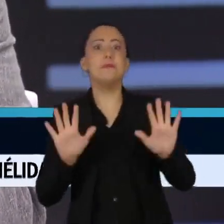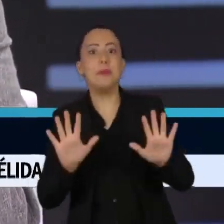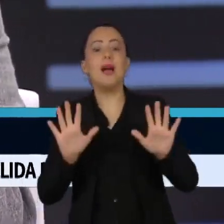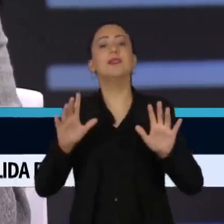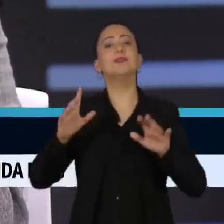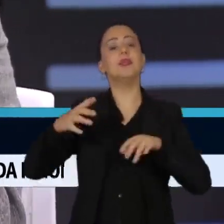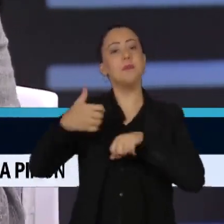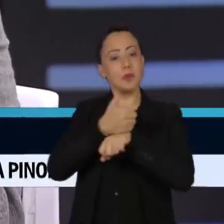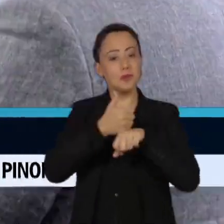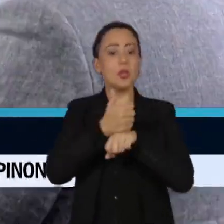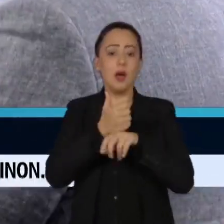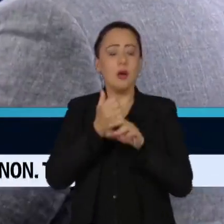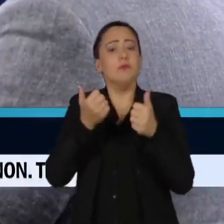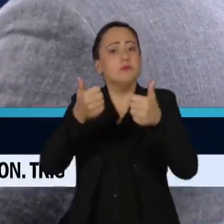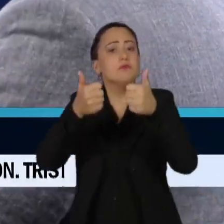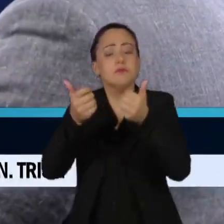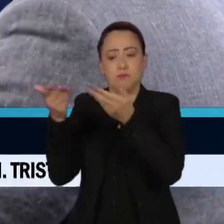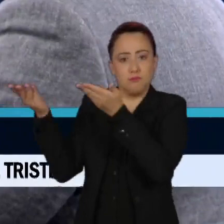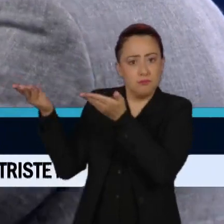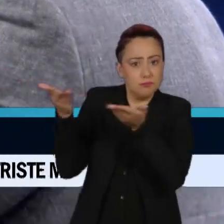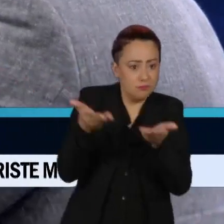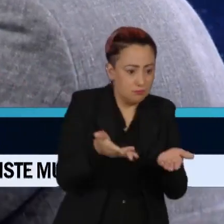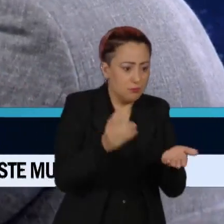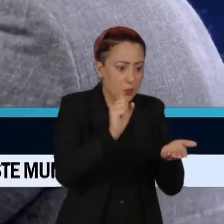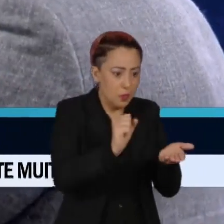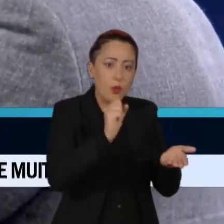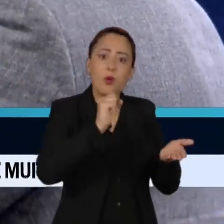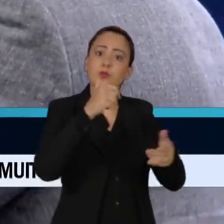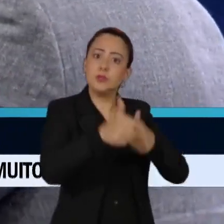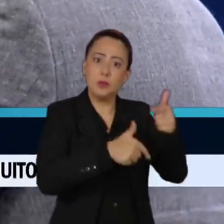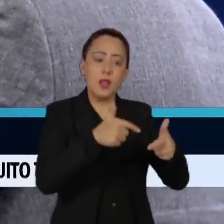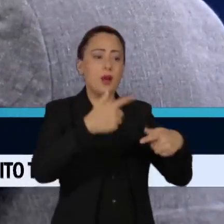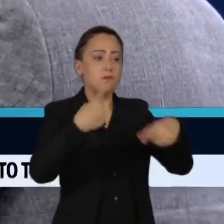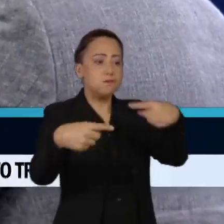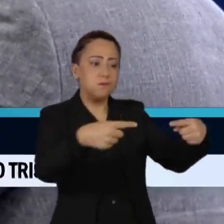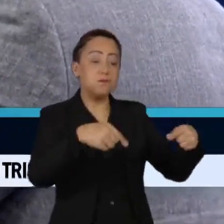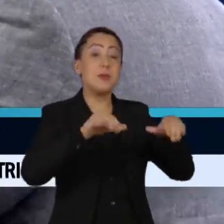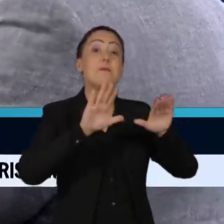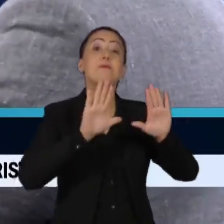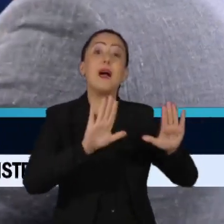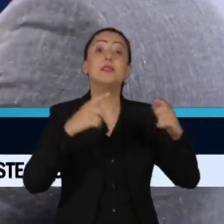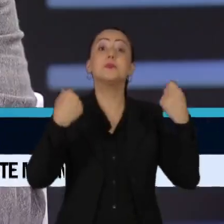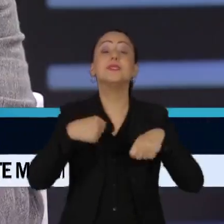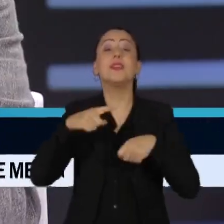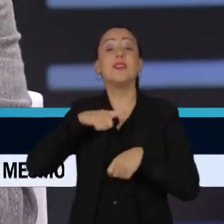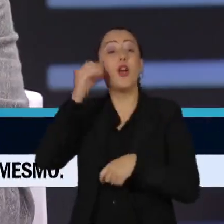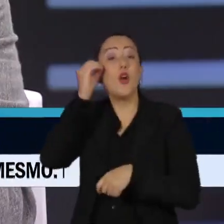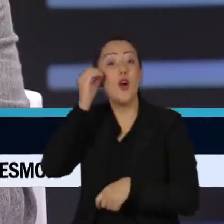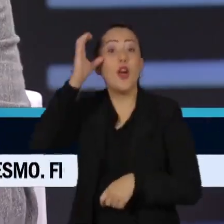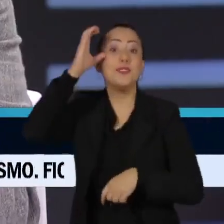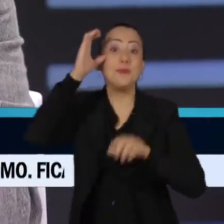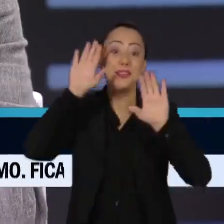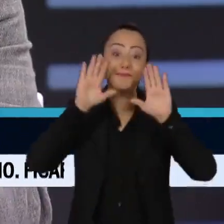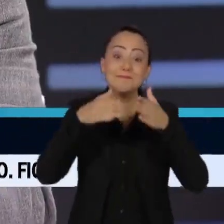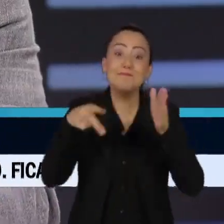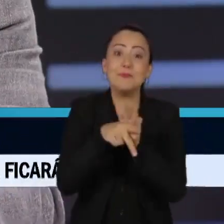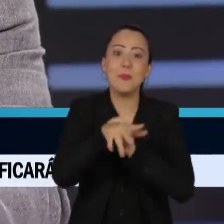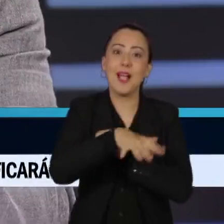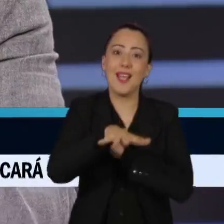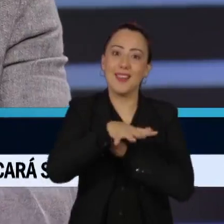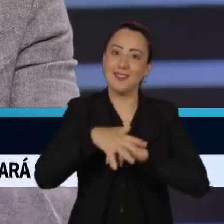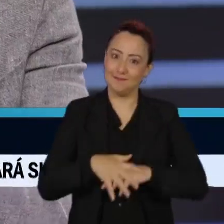profissionais muito bem-vindos na atividade política para contribuir, desde que tecnicamente. Eu acho que é muito importante